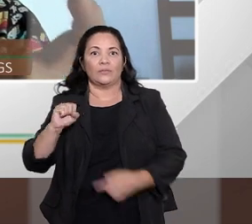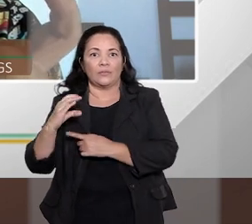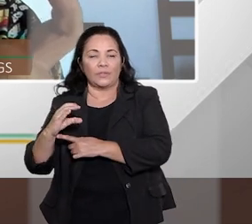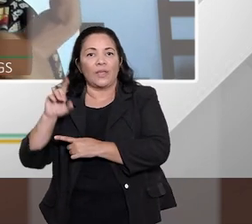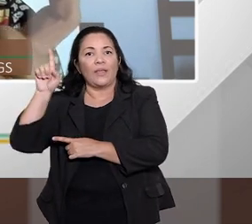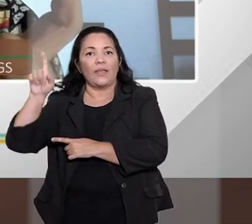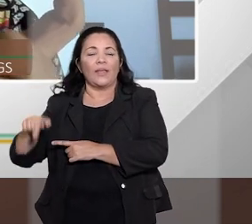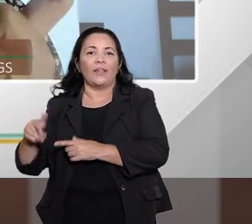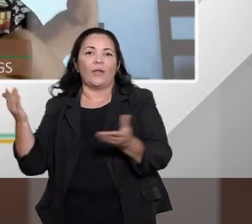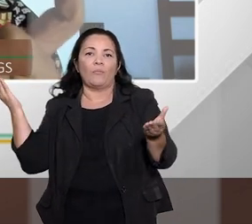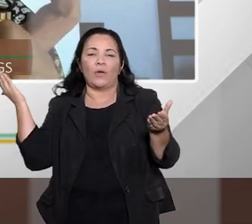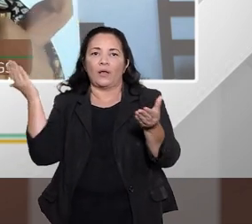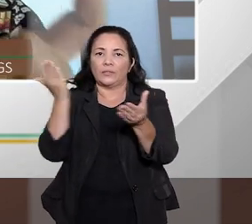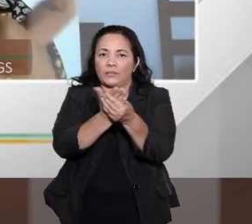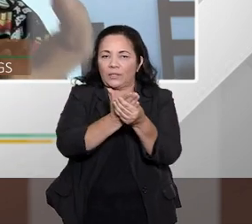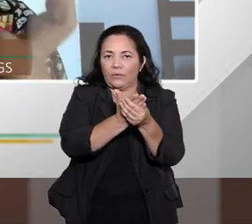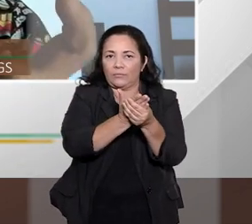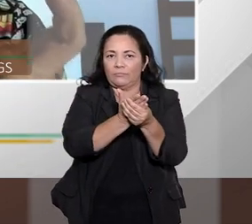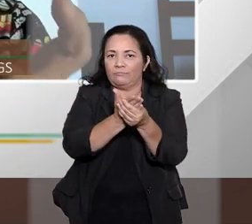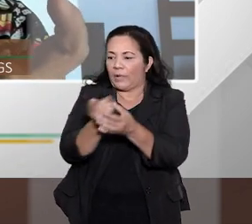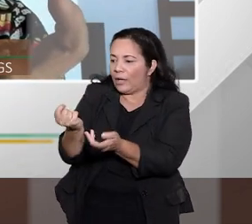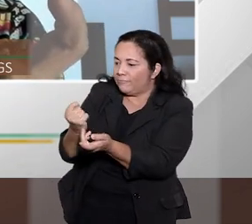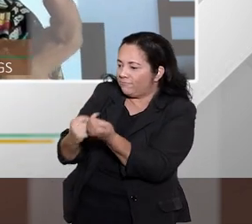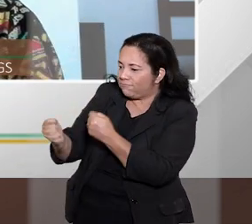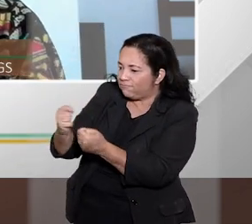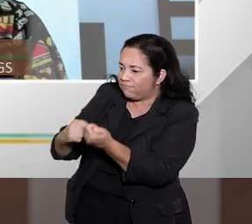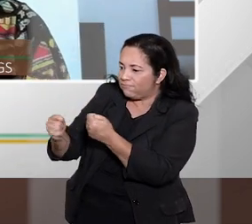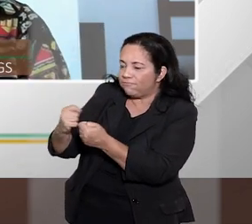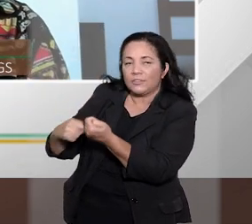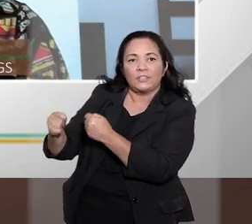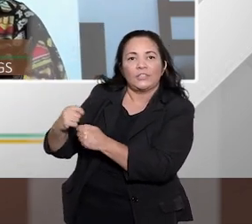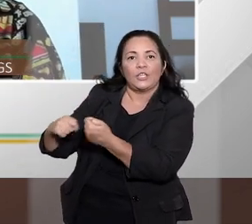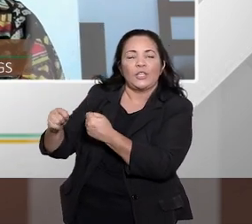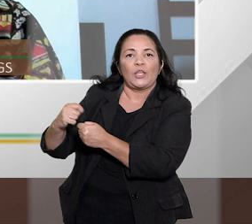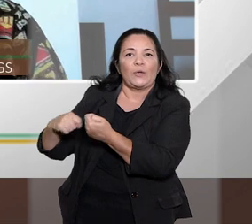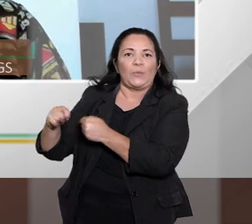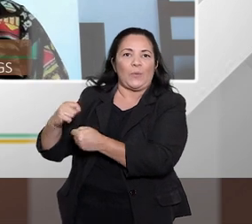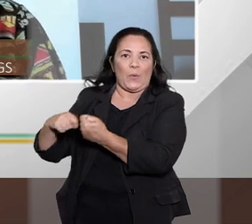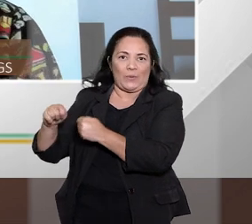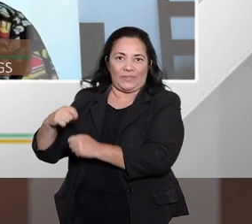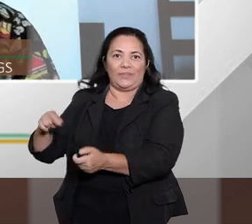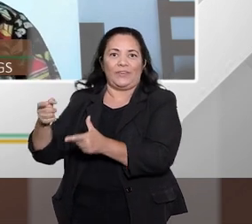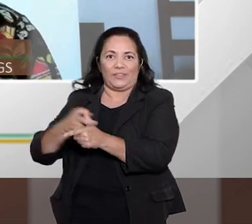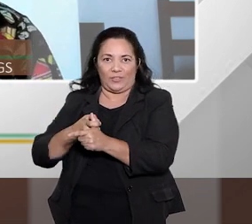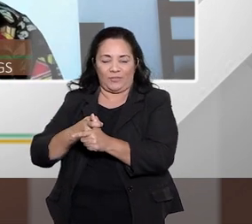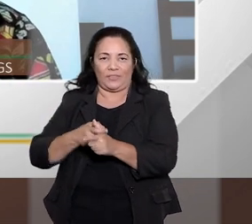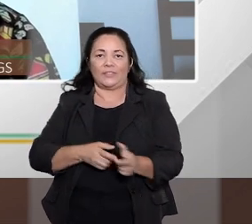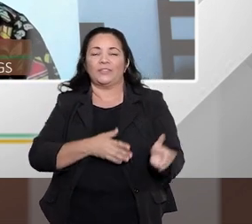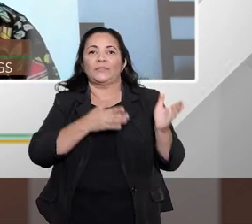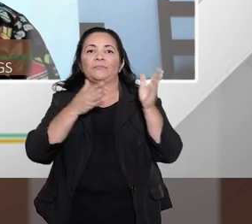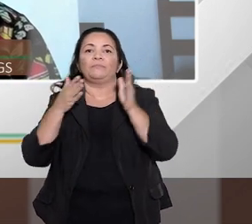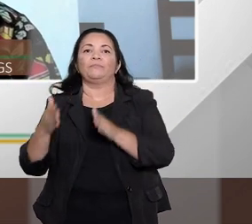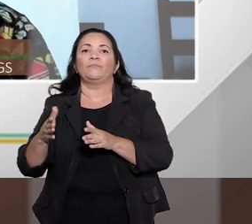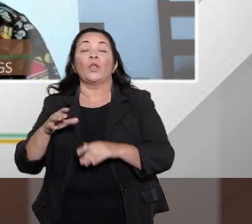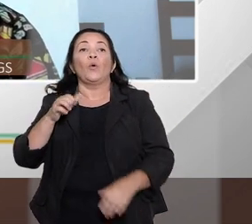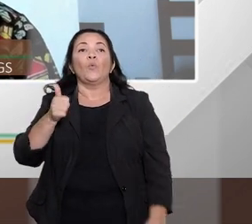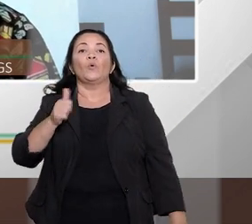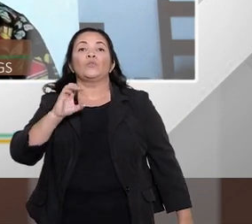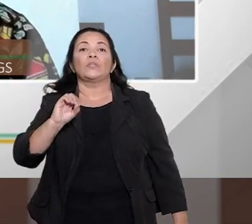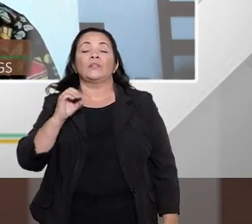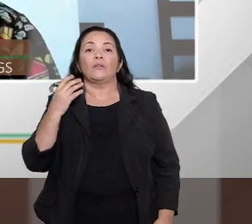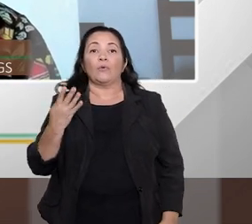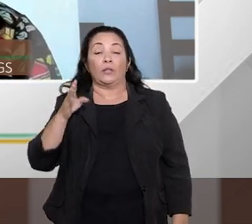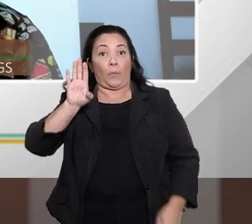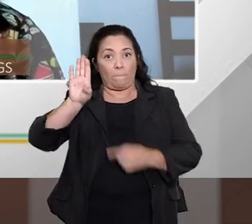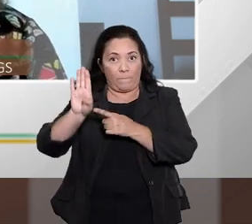chama ação para repactuação das dívidas segundo o 104A e a outra que está no 104B